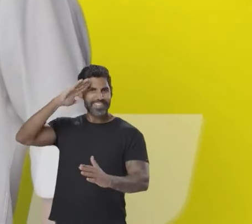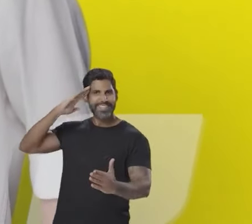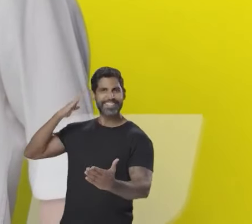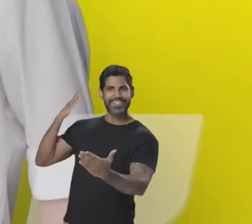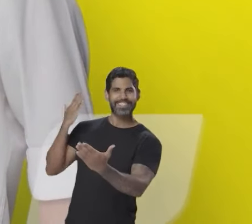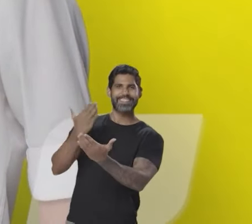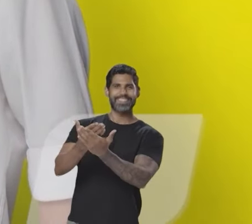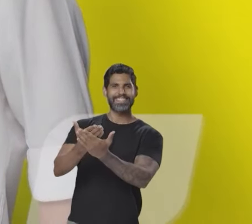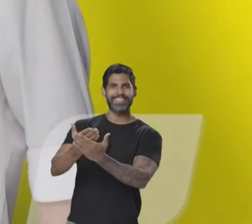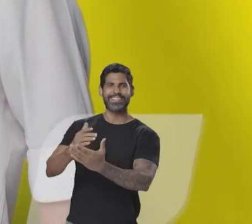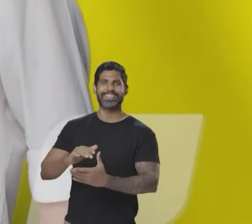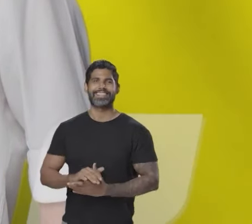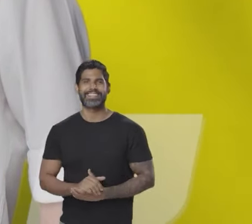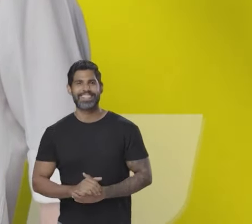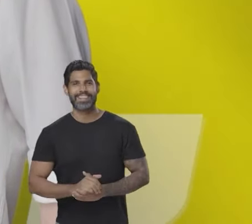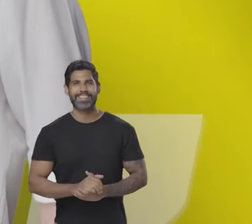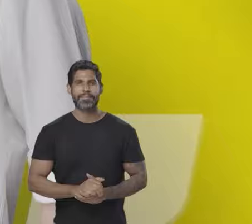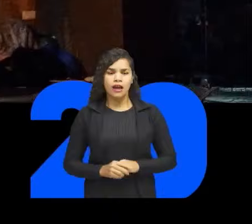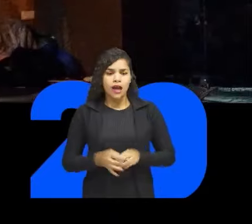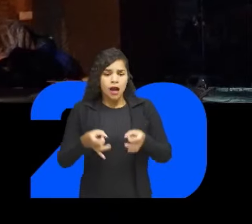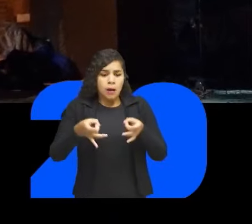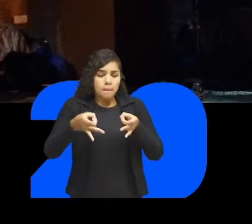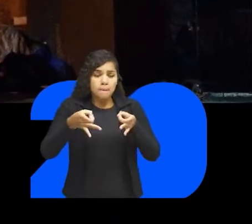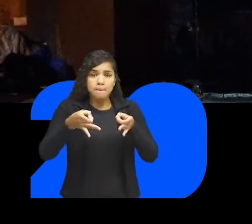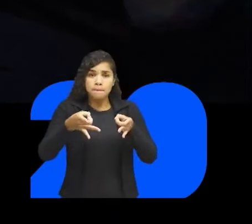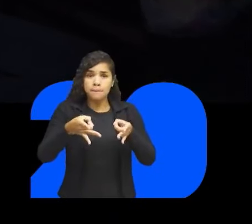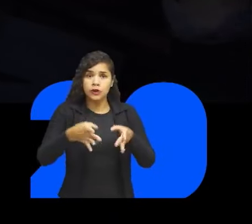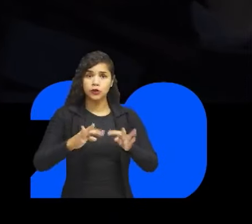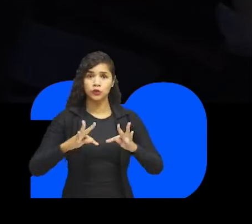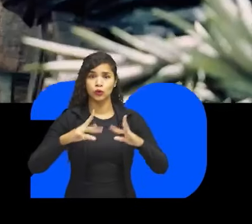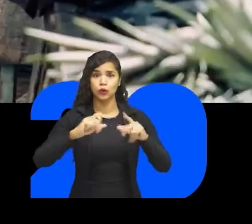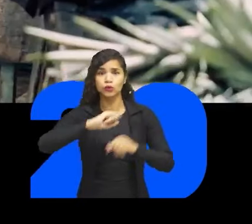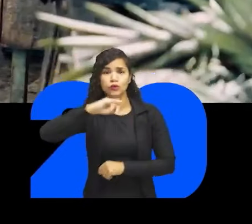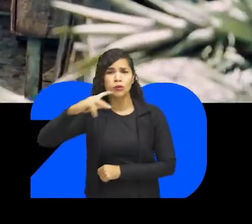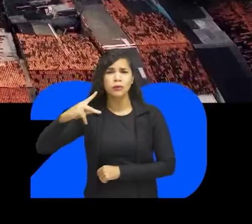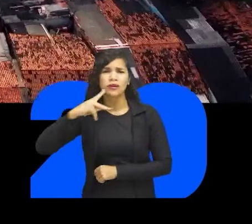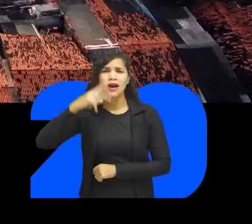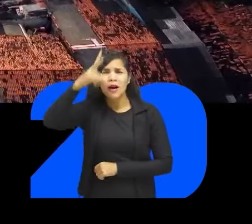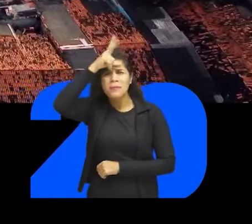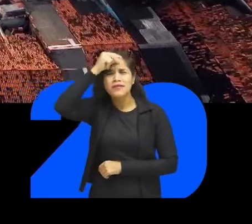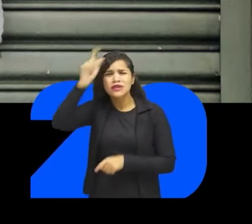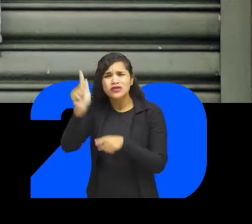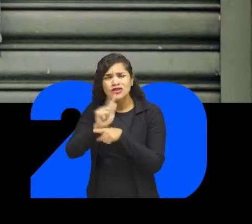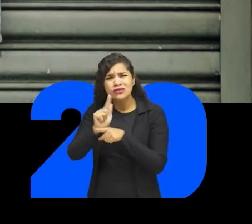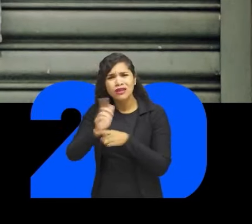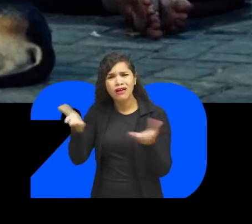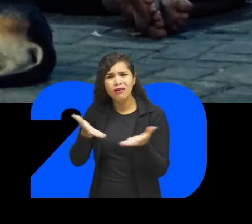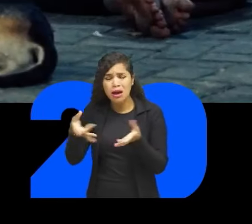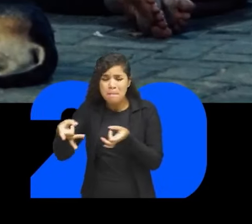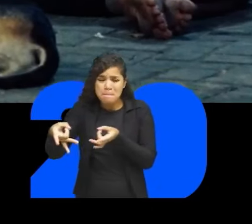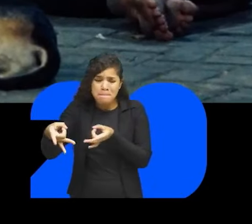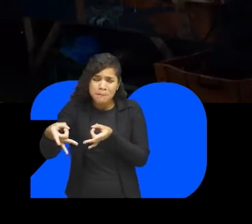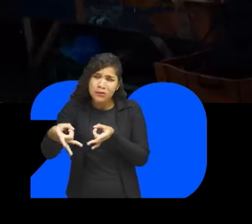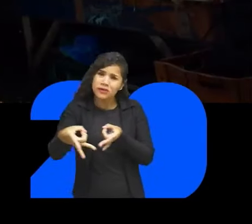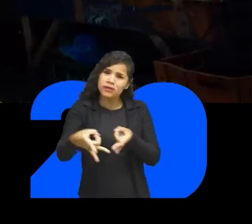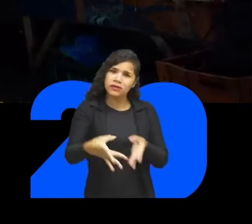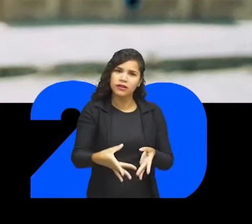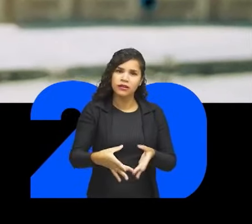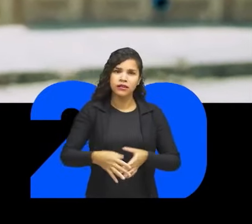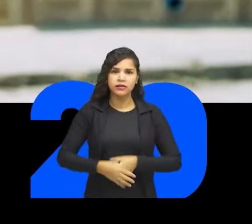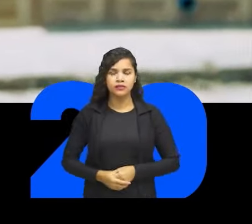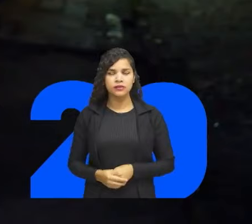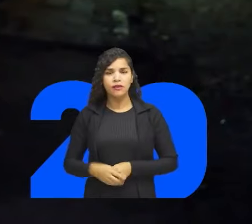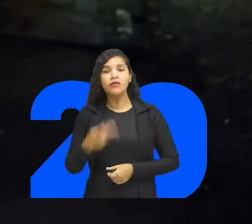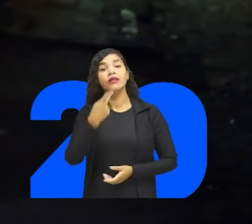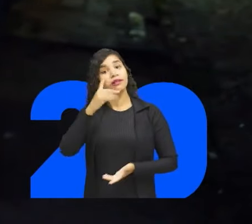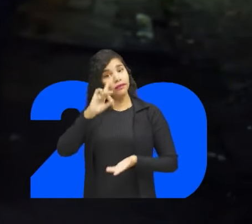joga? A banda anda de todo, de todo A João Pessoa, a prefeitura, gestão de João Pessoa, tá largada Não